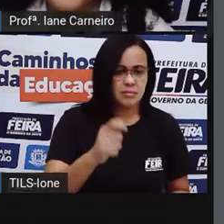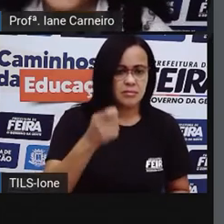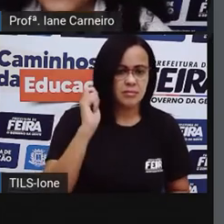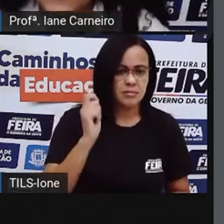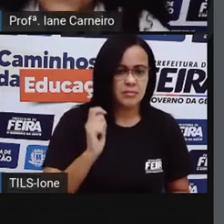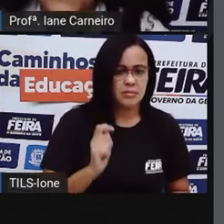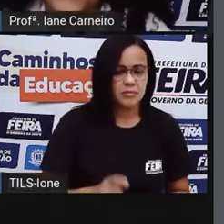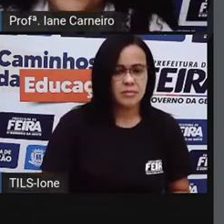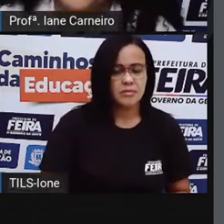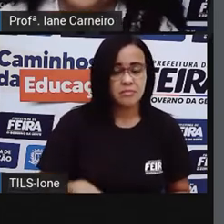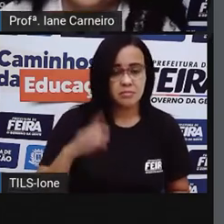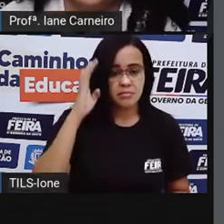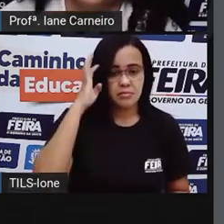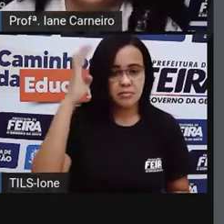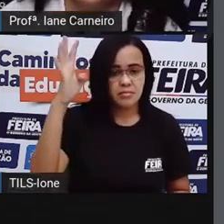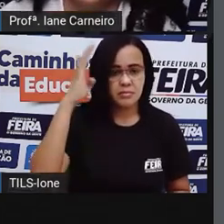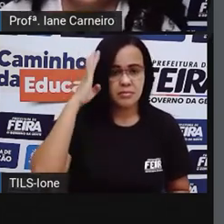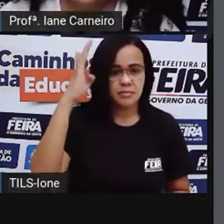imaginação.